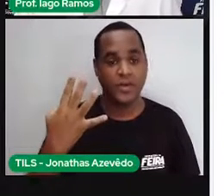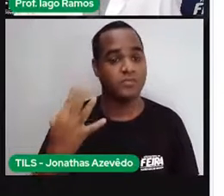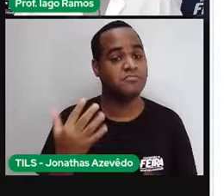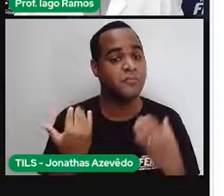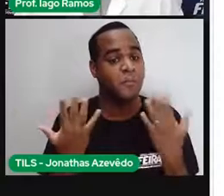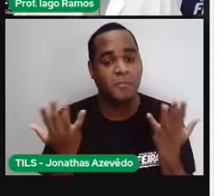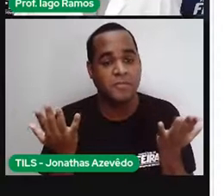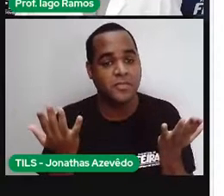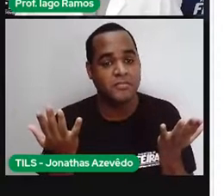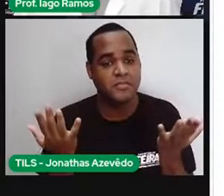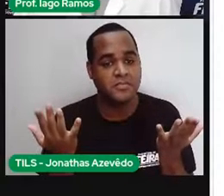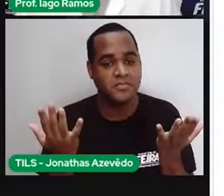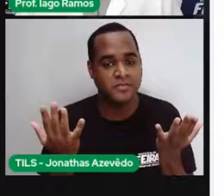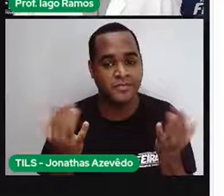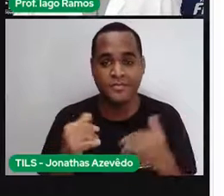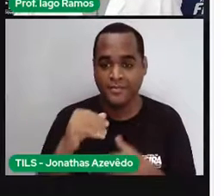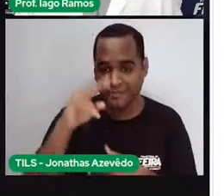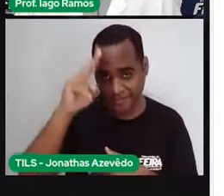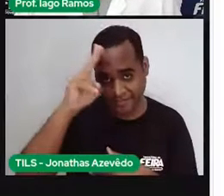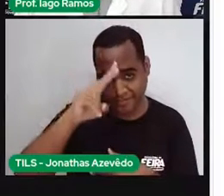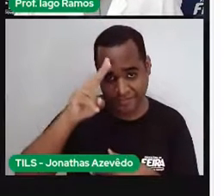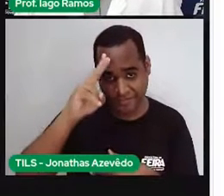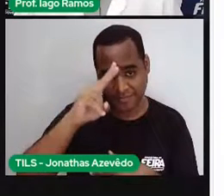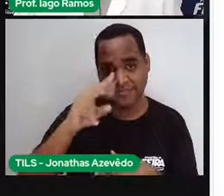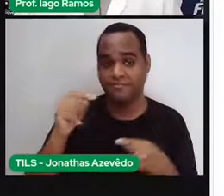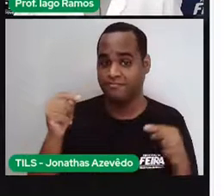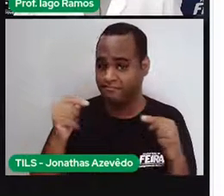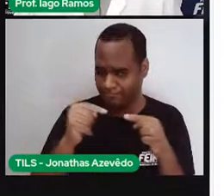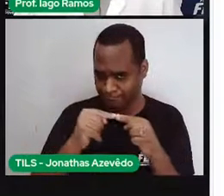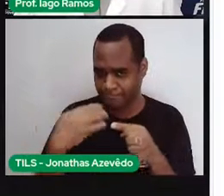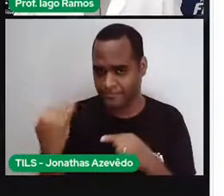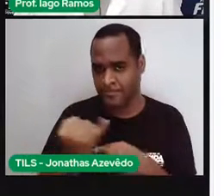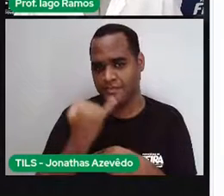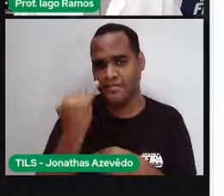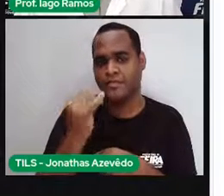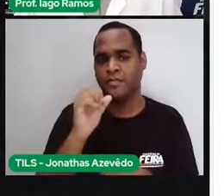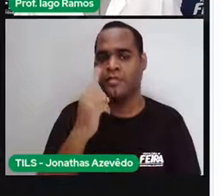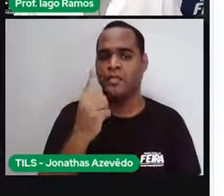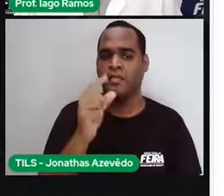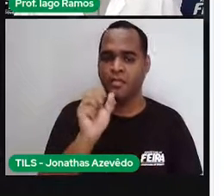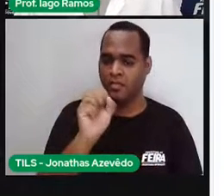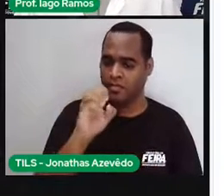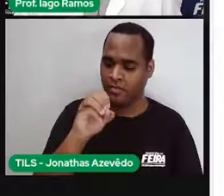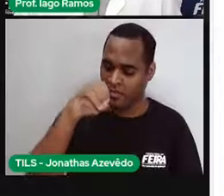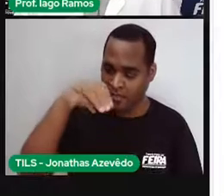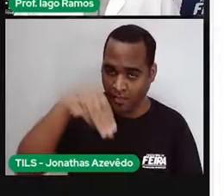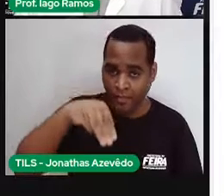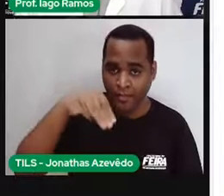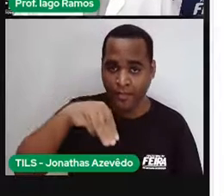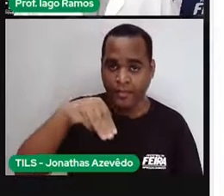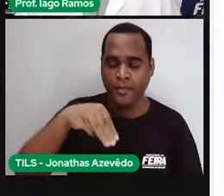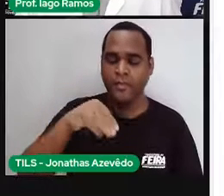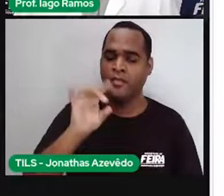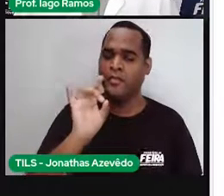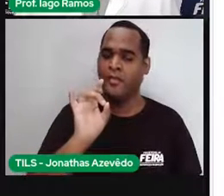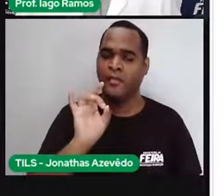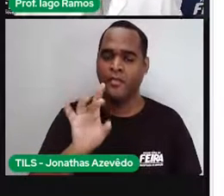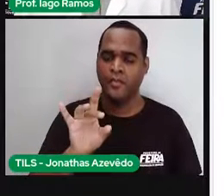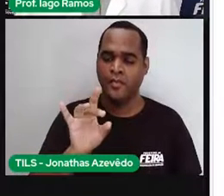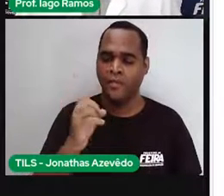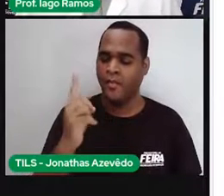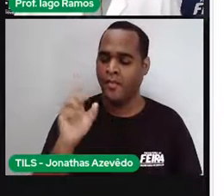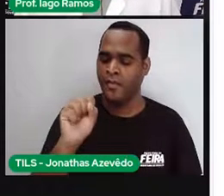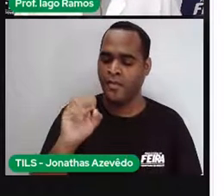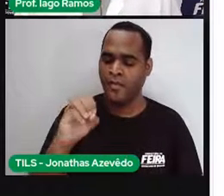quatro? Lembre-se que a prefeitura só vai conseguir comprar 180